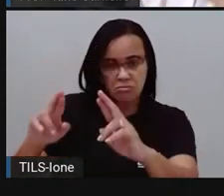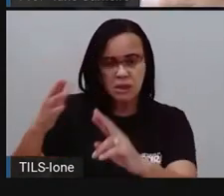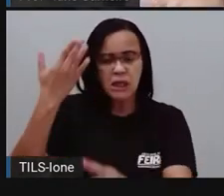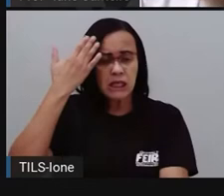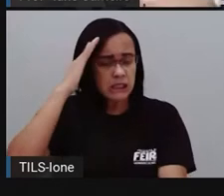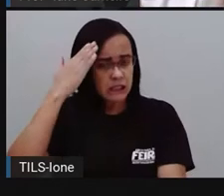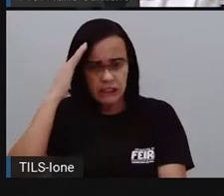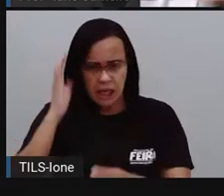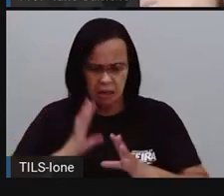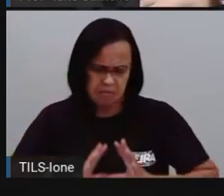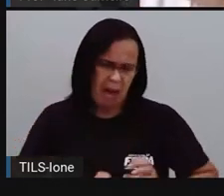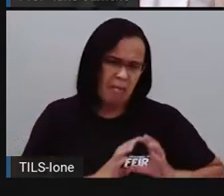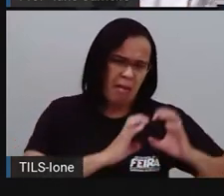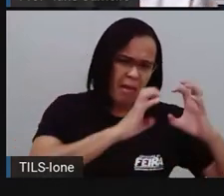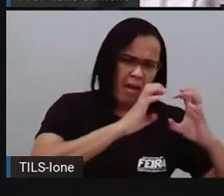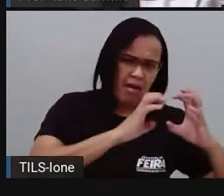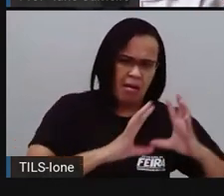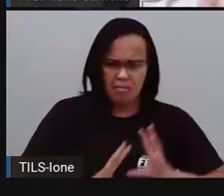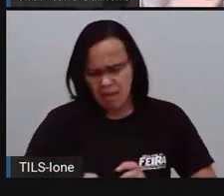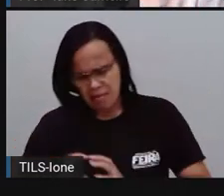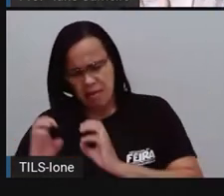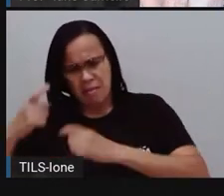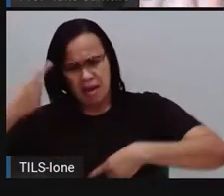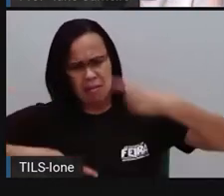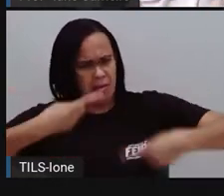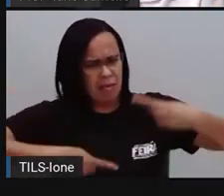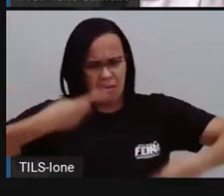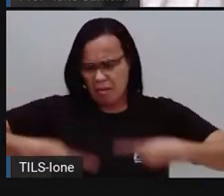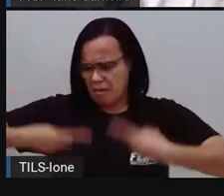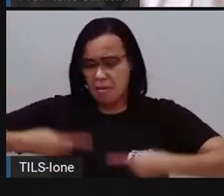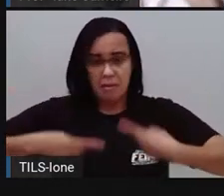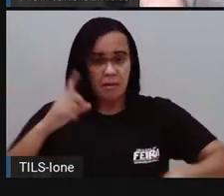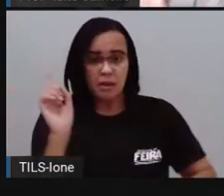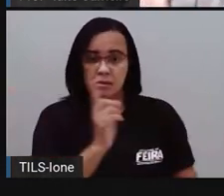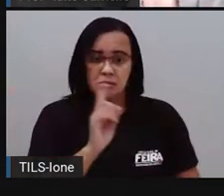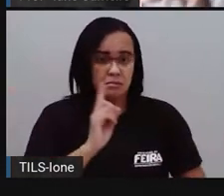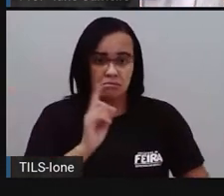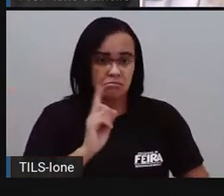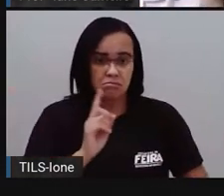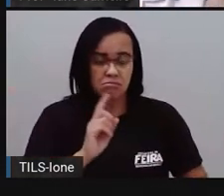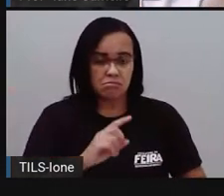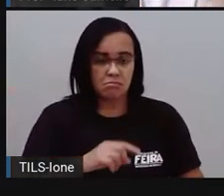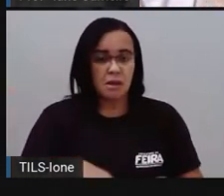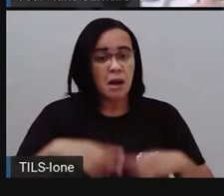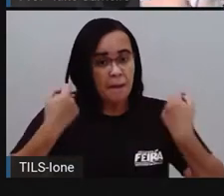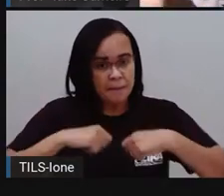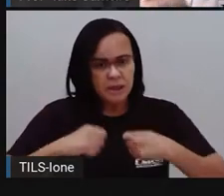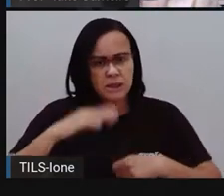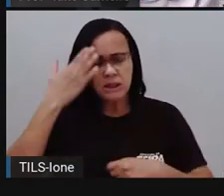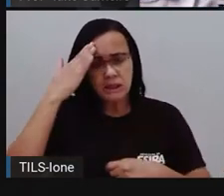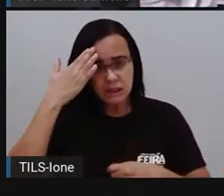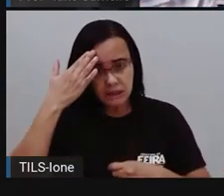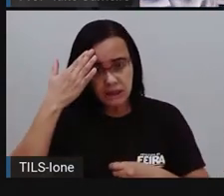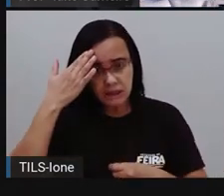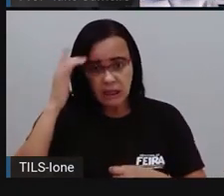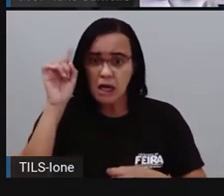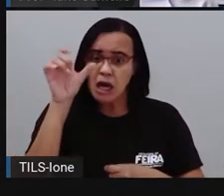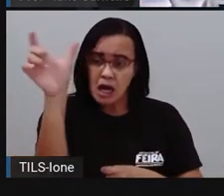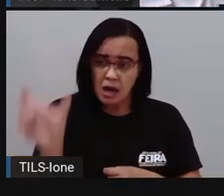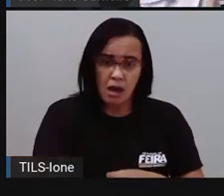você não dizer que a sua é melhor ou pior que a outra. Respeitar é você, né? Entender que ele é diferente de você e tá tudo bem.